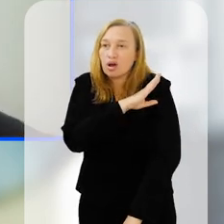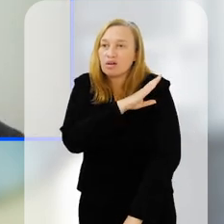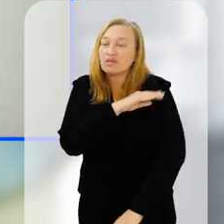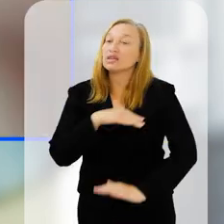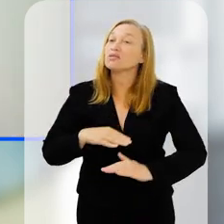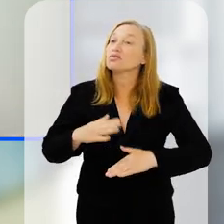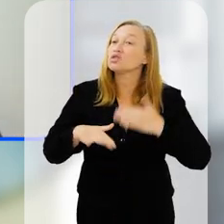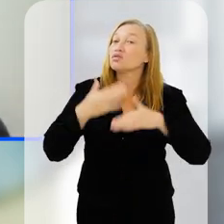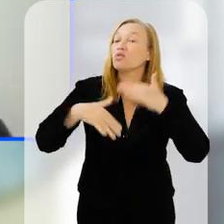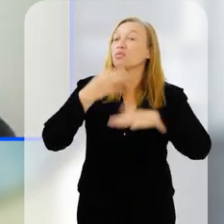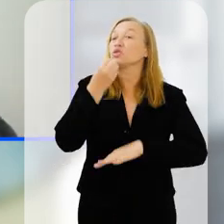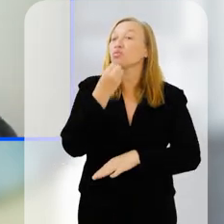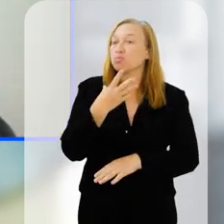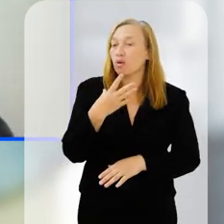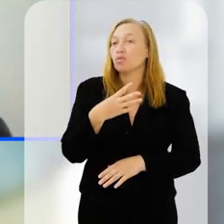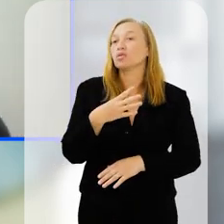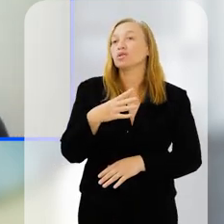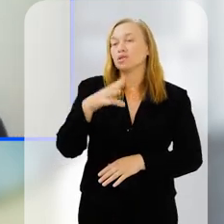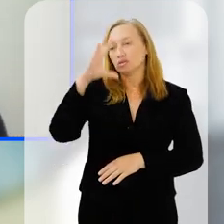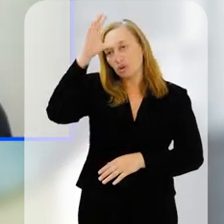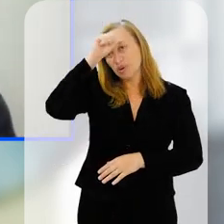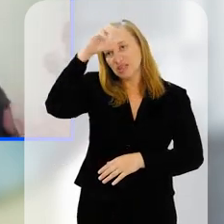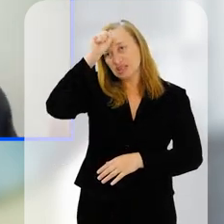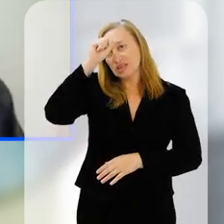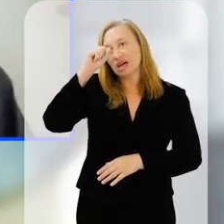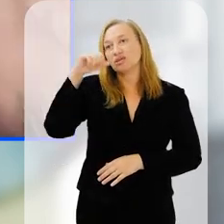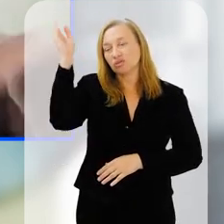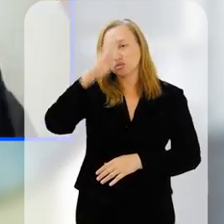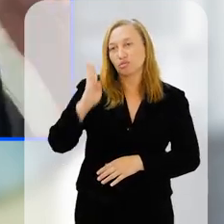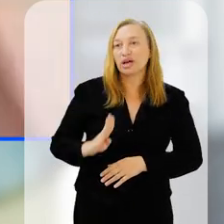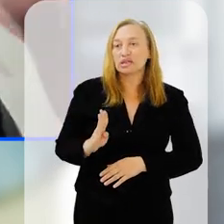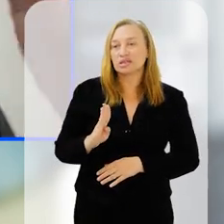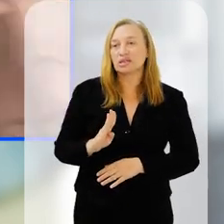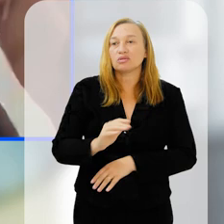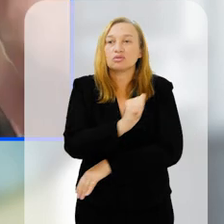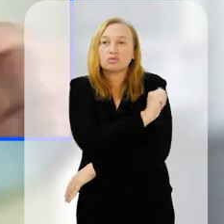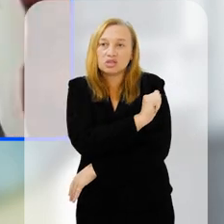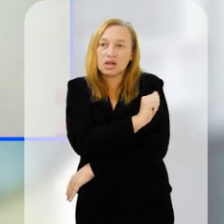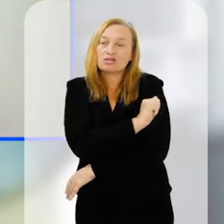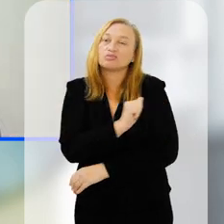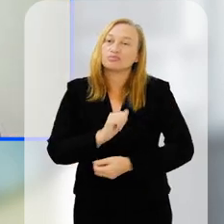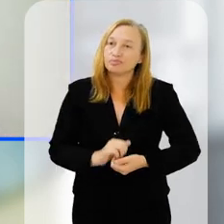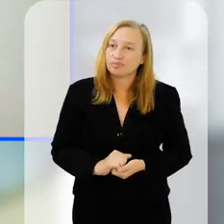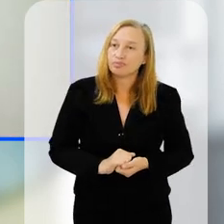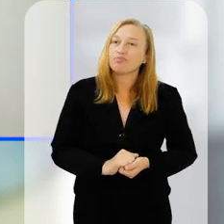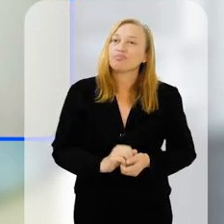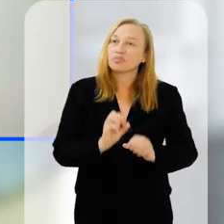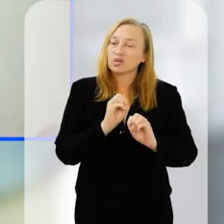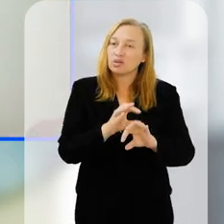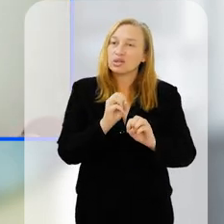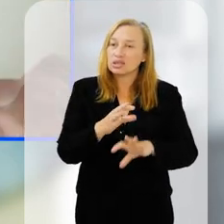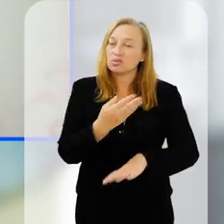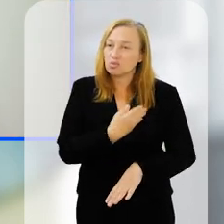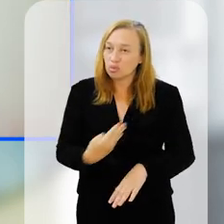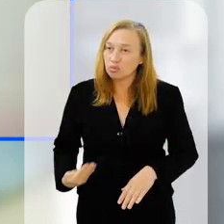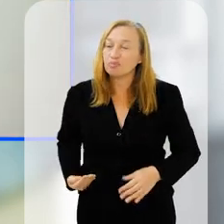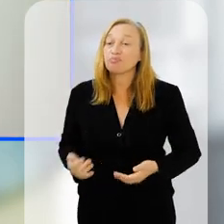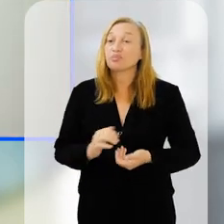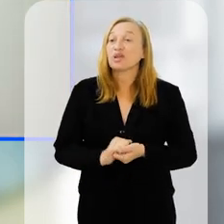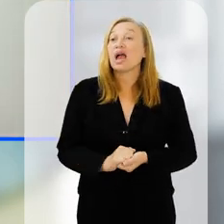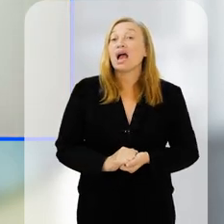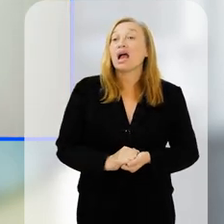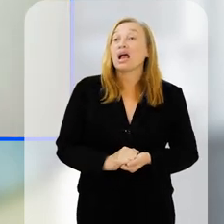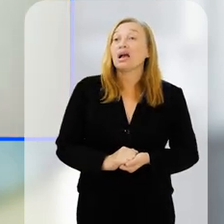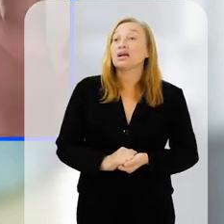melhorar muito o desempenho do Brasil, que significa o desempenho das brasileiras e brasileiros estudantes do nosso ensino, sobretudo do ensino